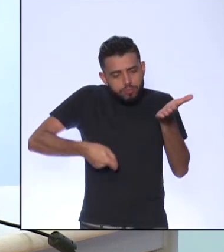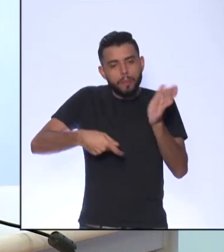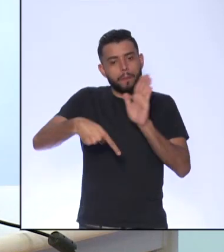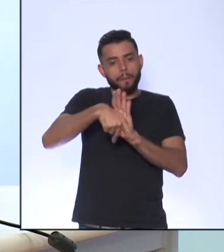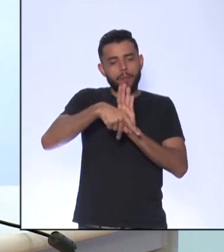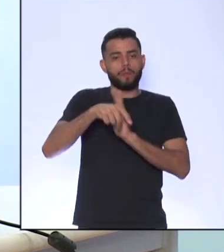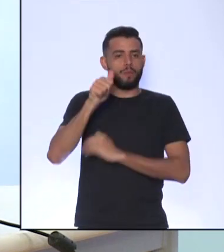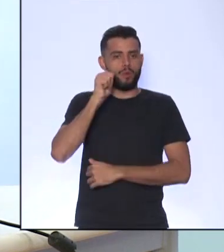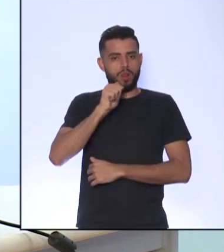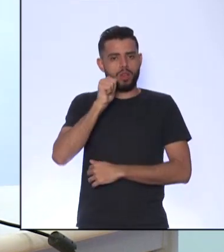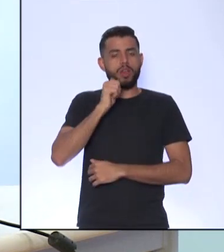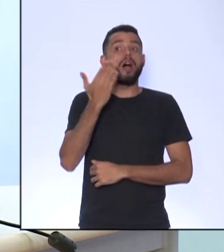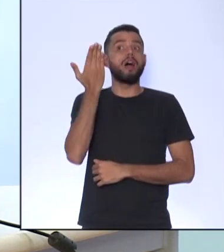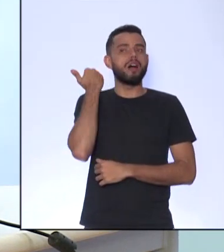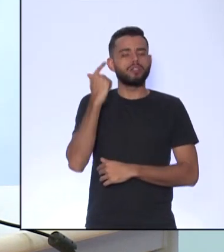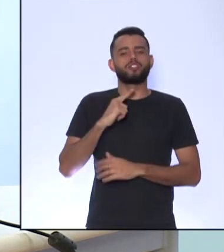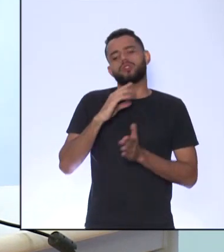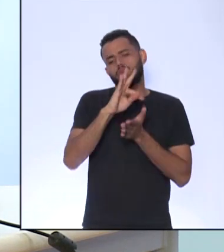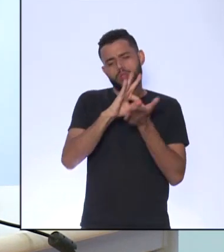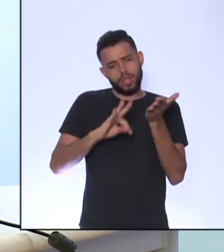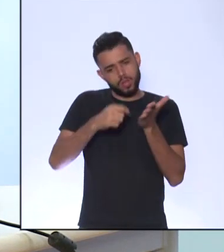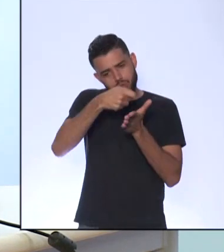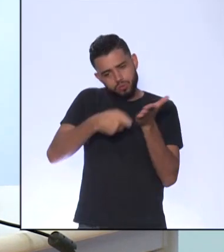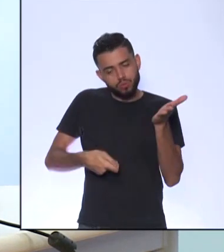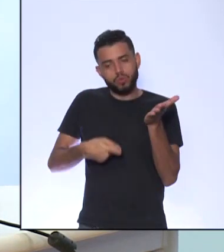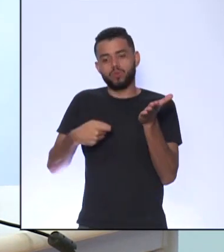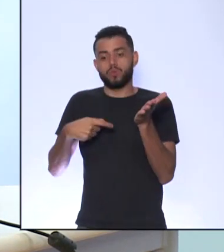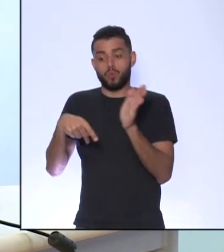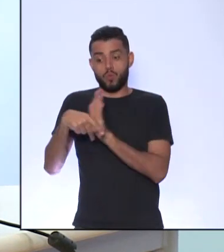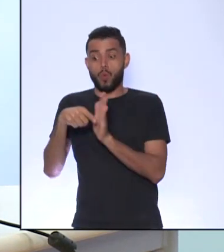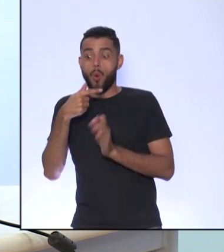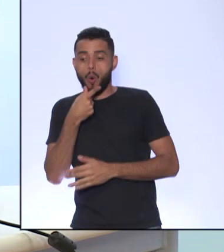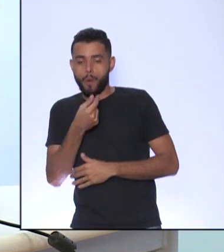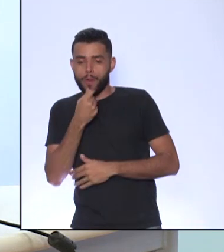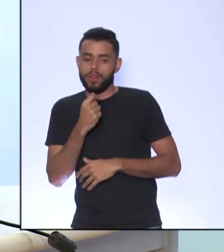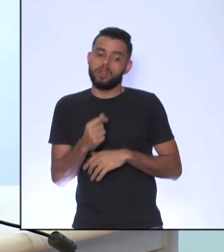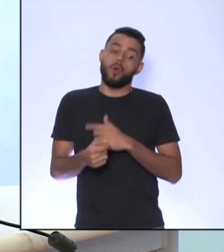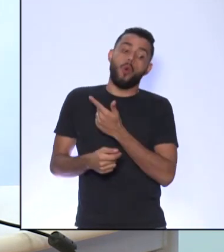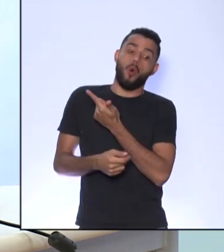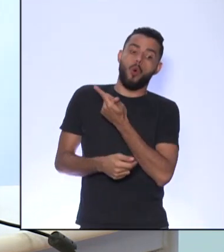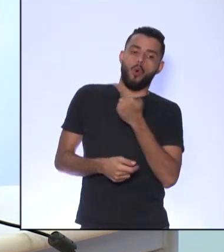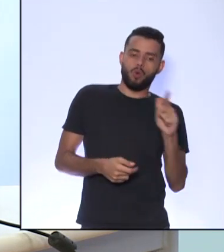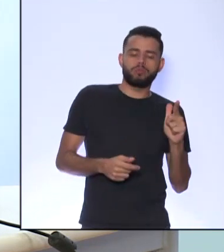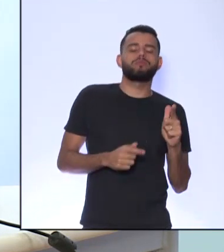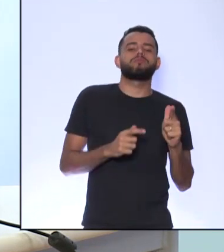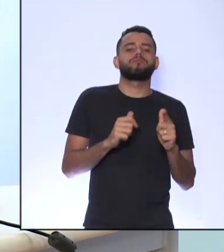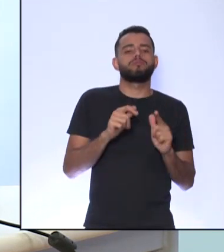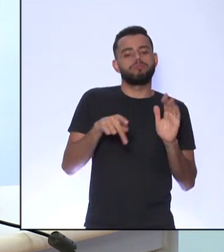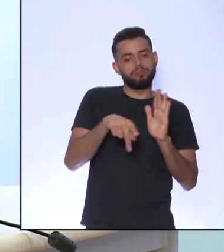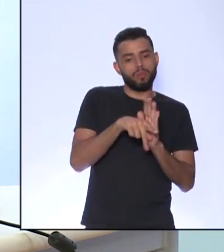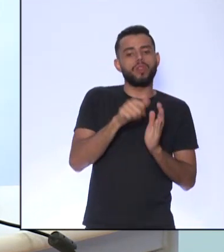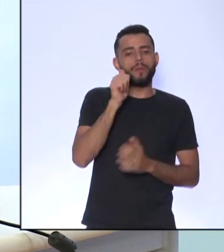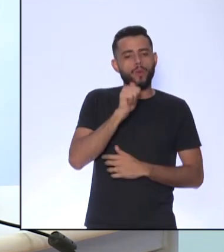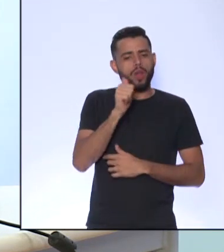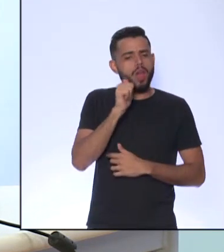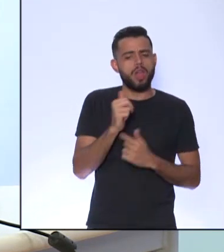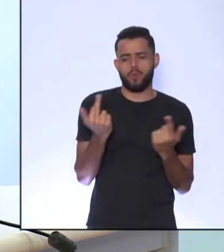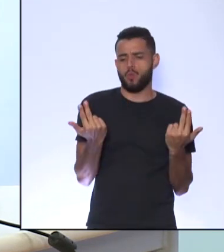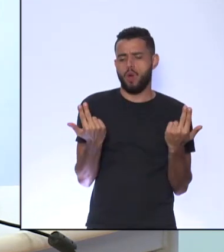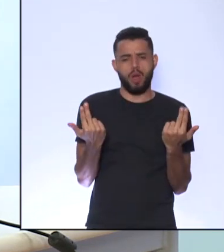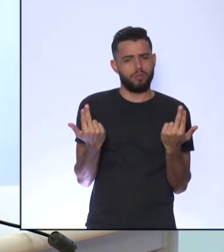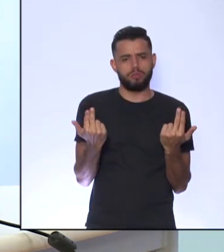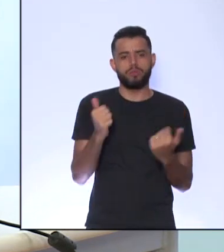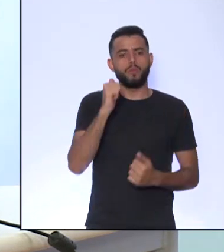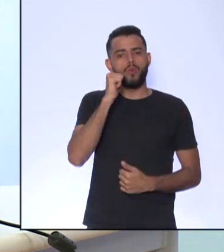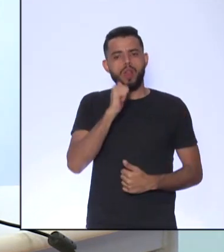declaração do homem Que é aquela que a gente viu E existia uma declaração da mulher Com as mesmas características Dizendo que as mulheres têm